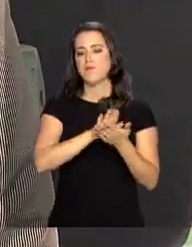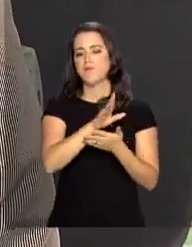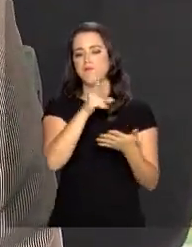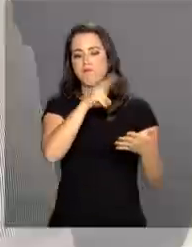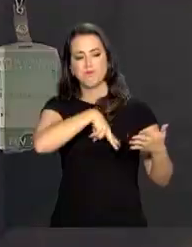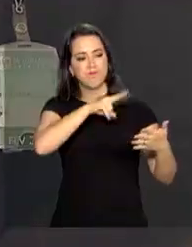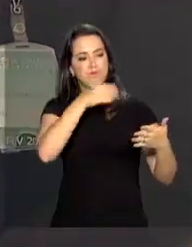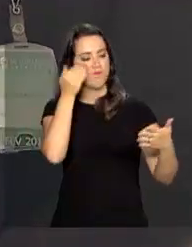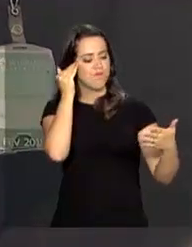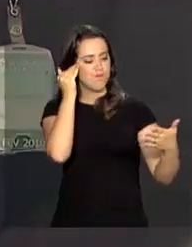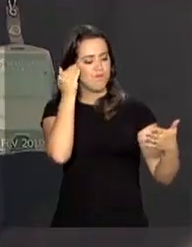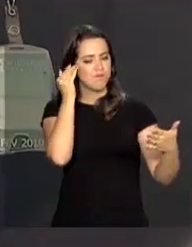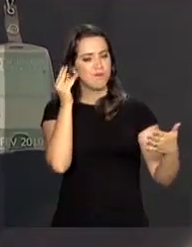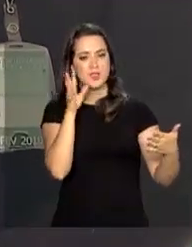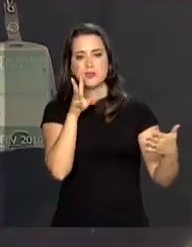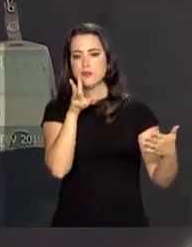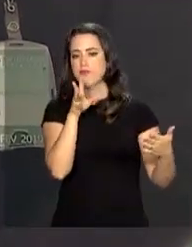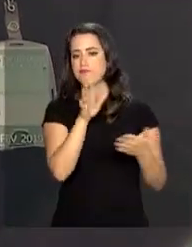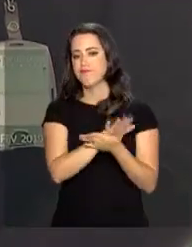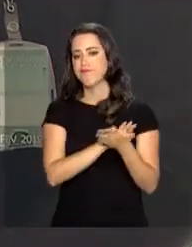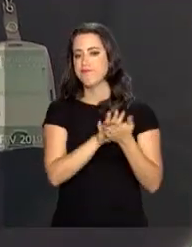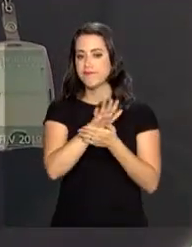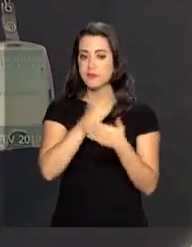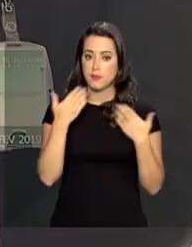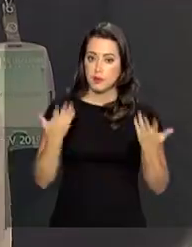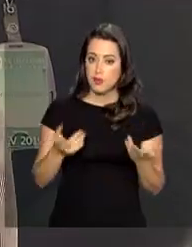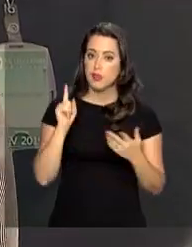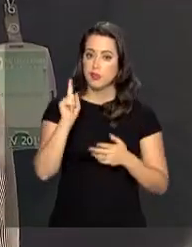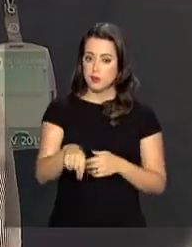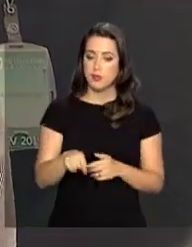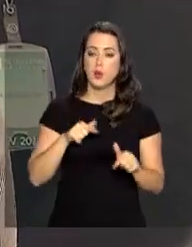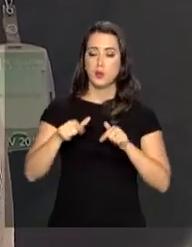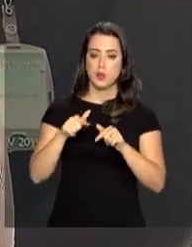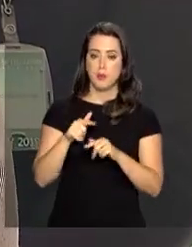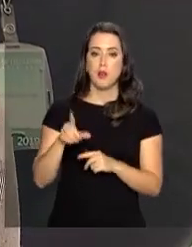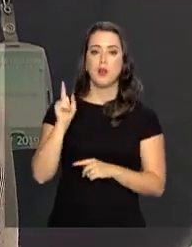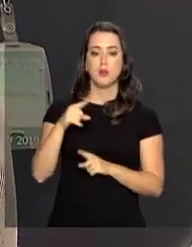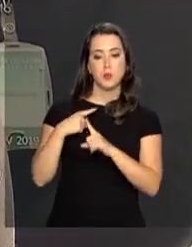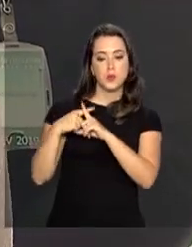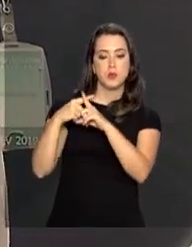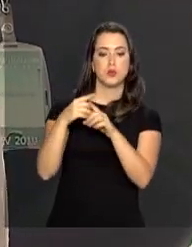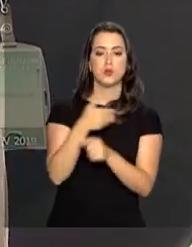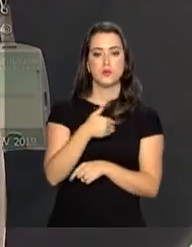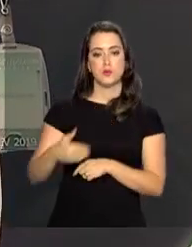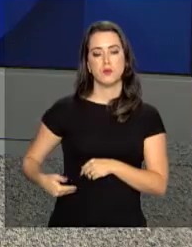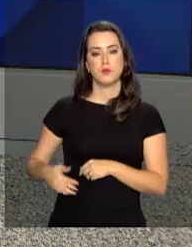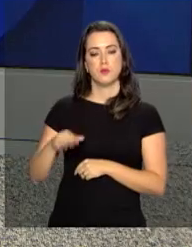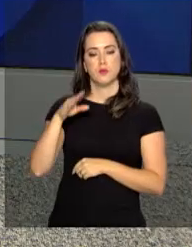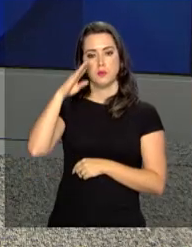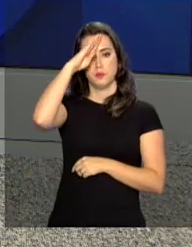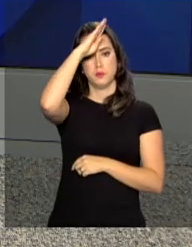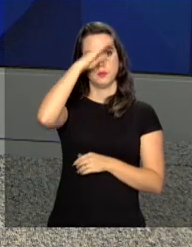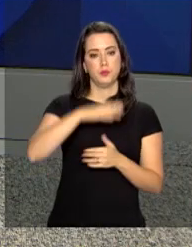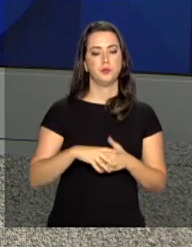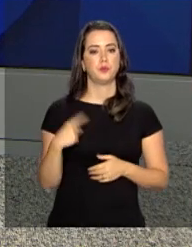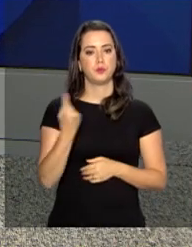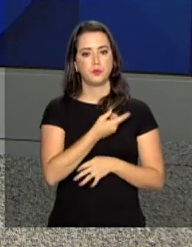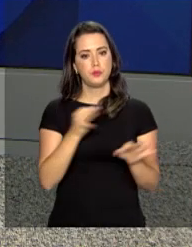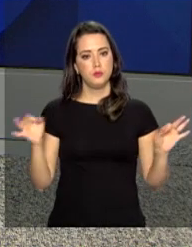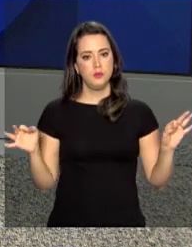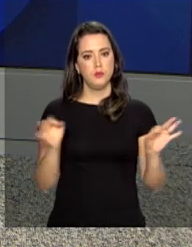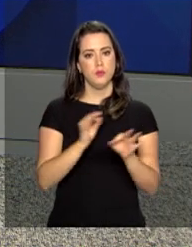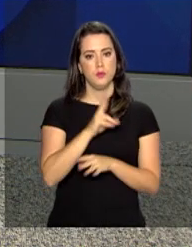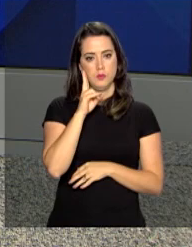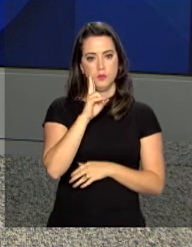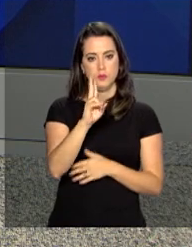interpretação de texto. E essa será uma bandeira afirmativa do governo de Jair Bolsonaro. Nós ficamos